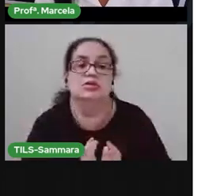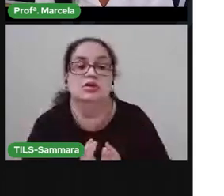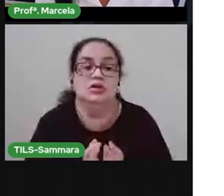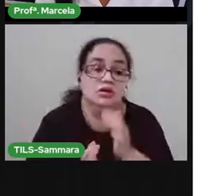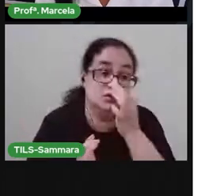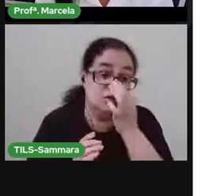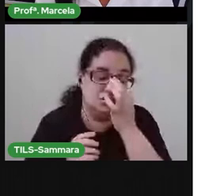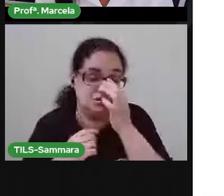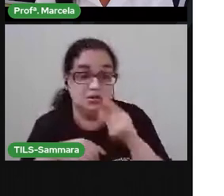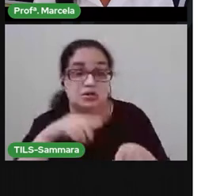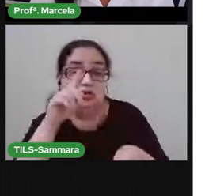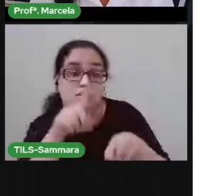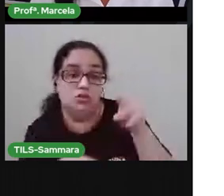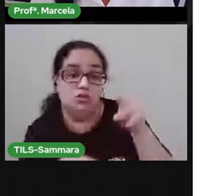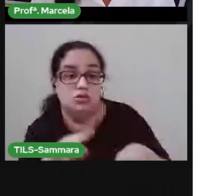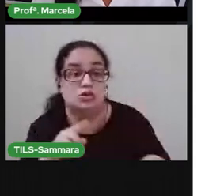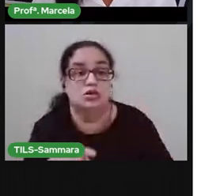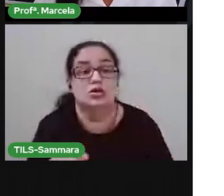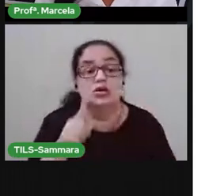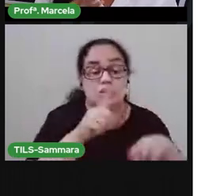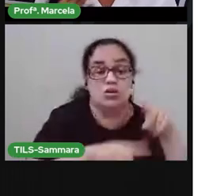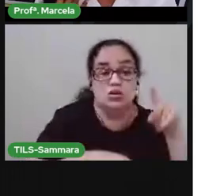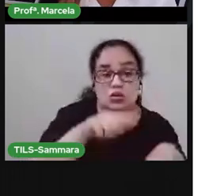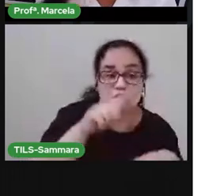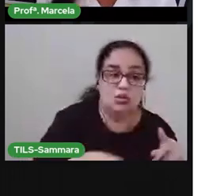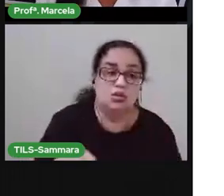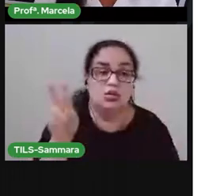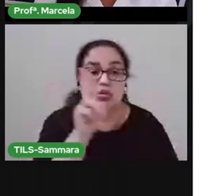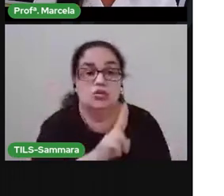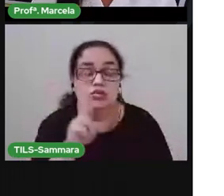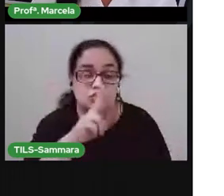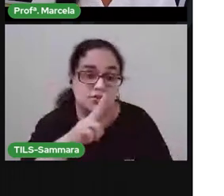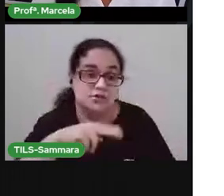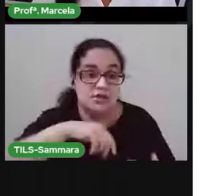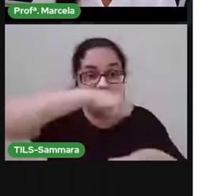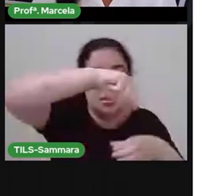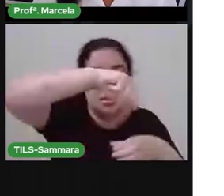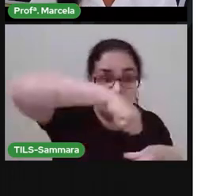instrumentos, alguns objetos que a gente utiliza na cozinha.